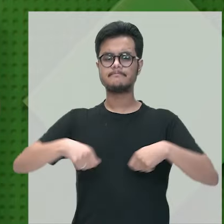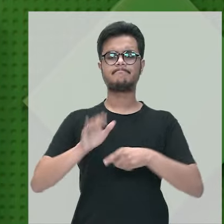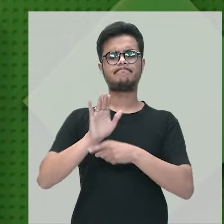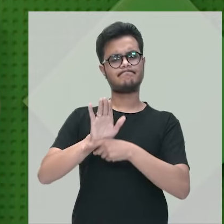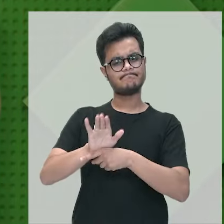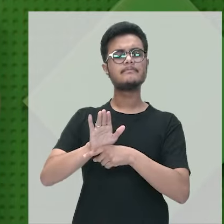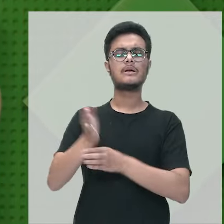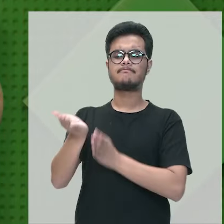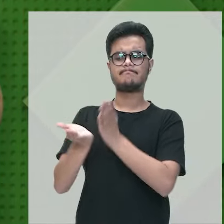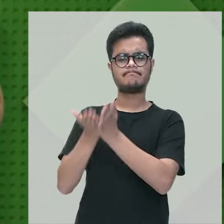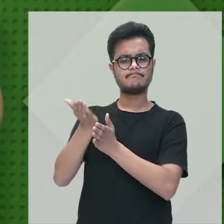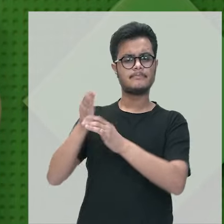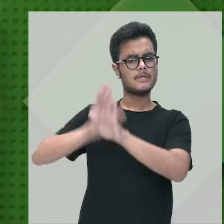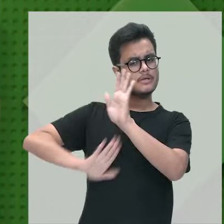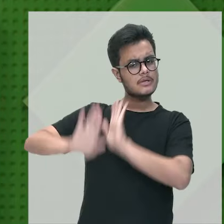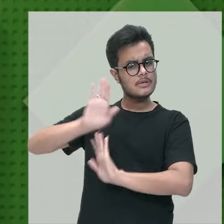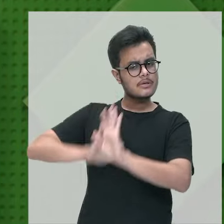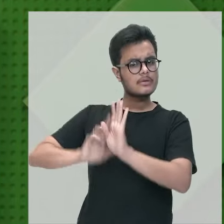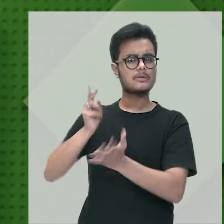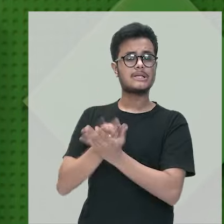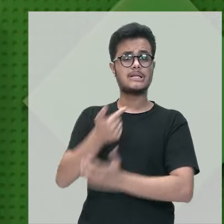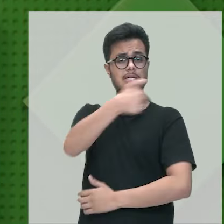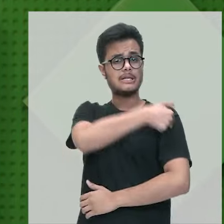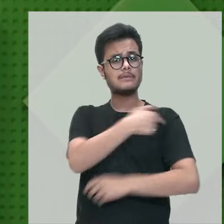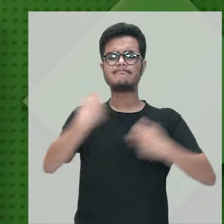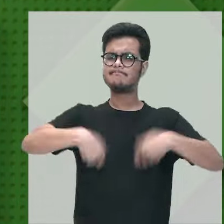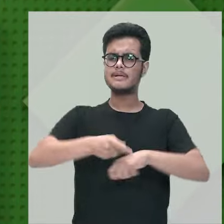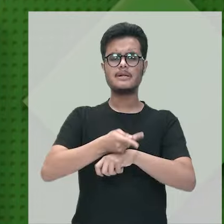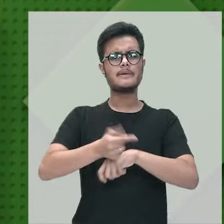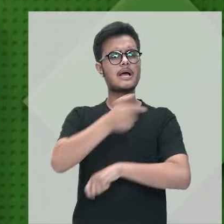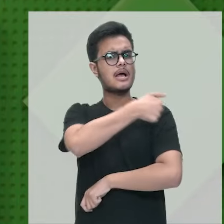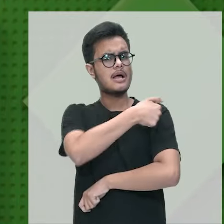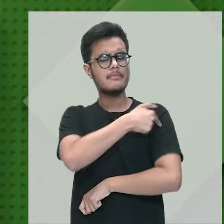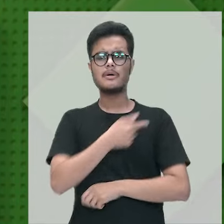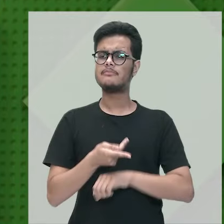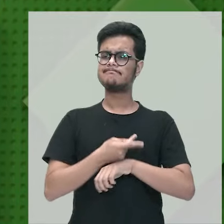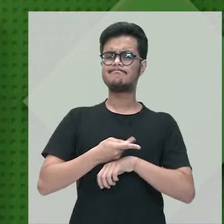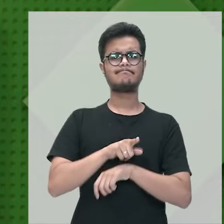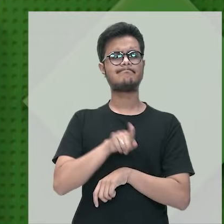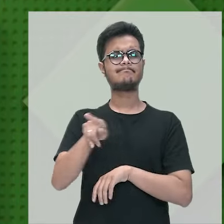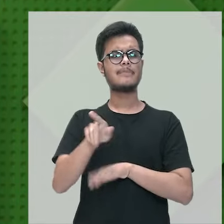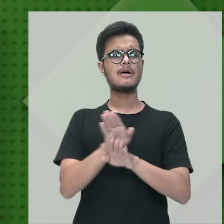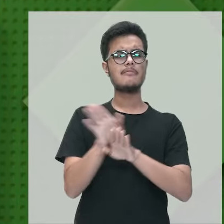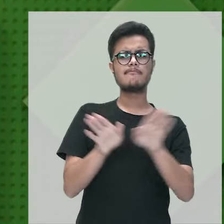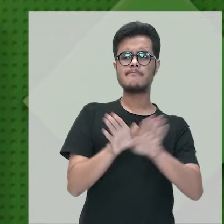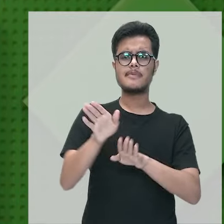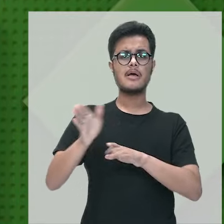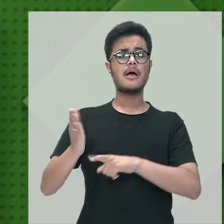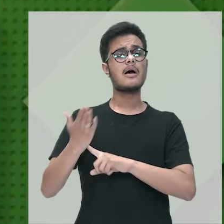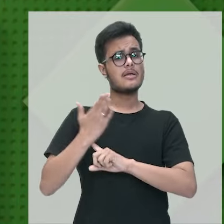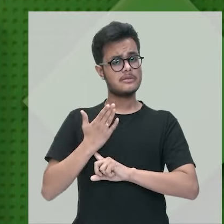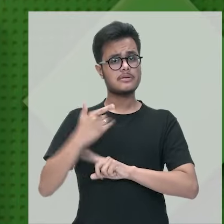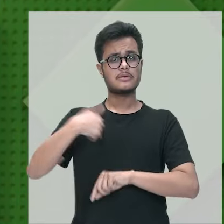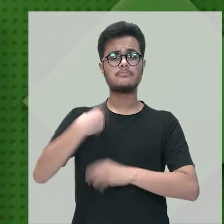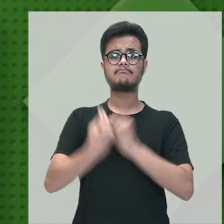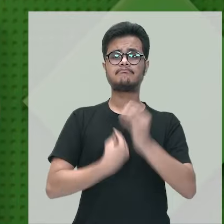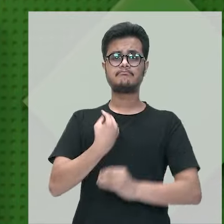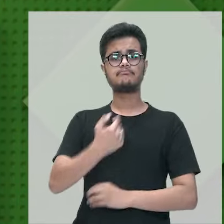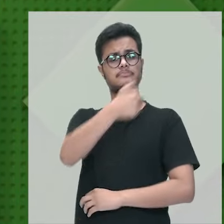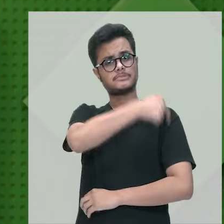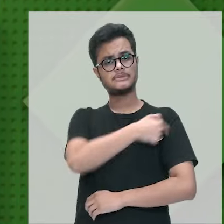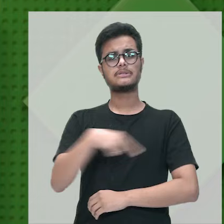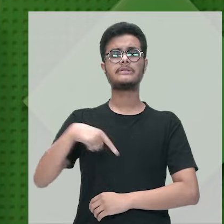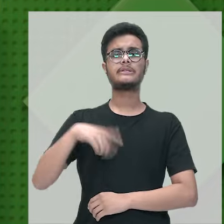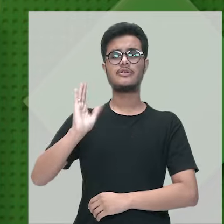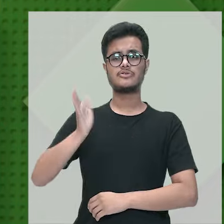cuidado e como a gente tem a vacina sempre procurar esse pronto atendimento procurar saber se